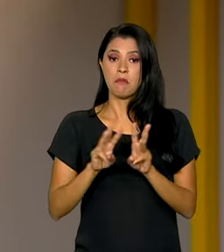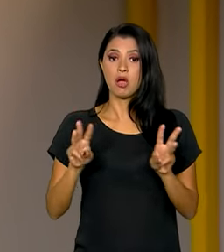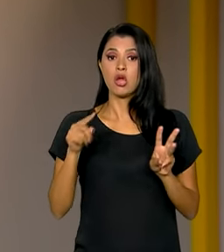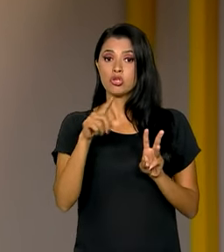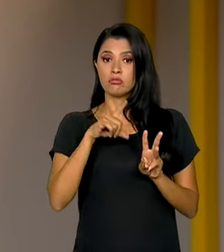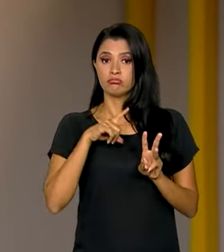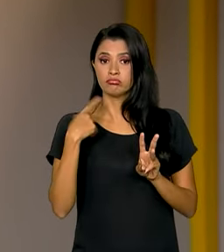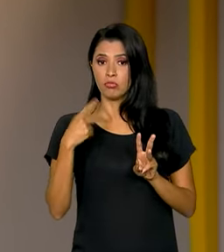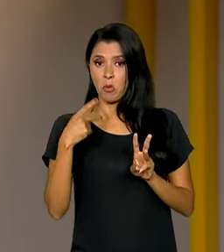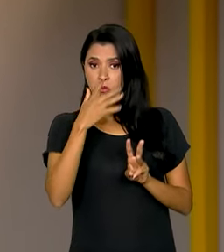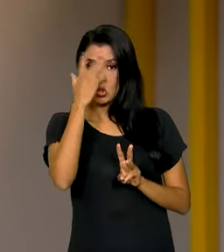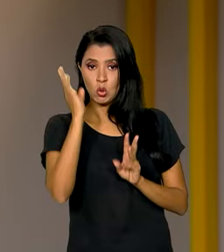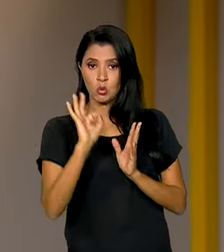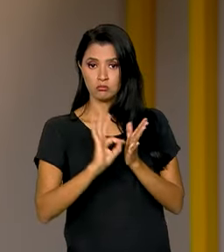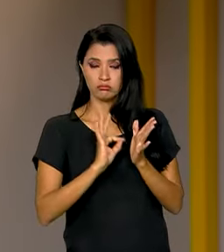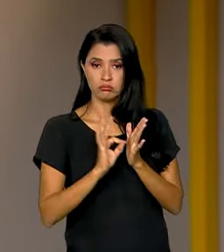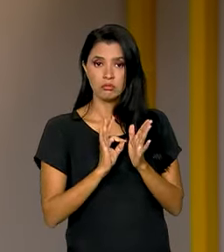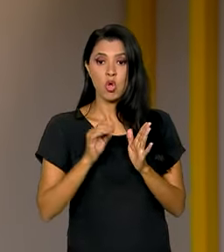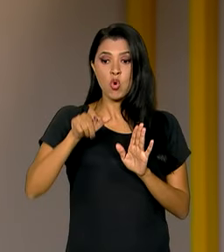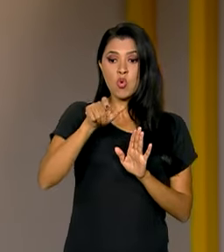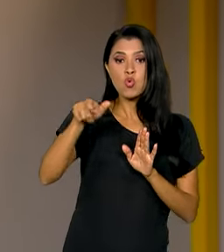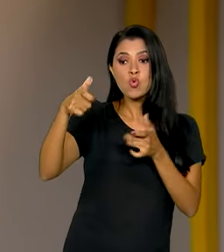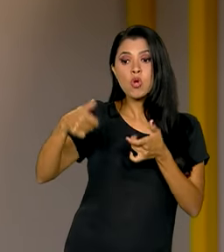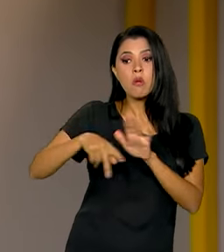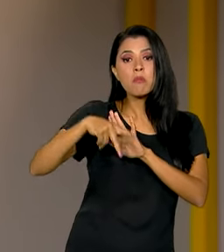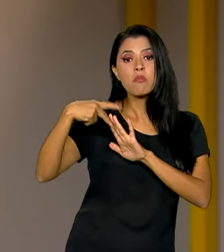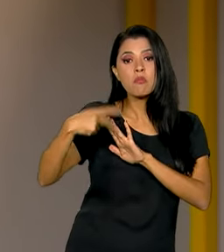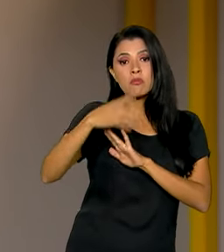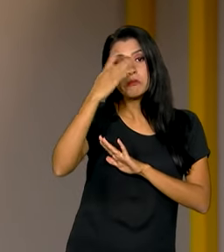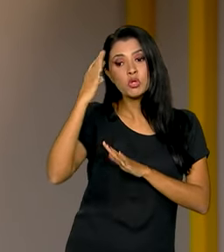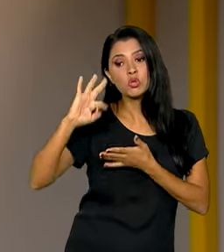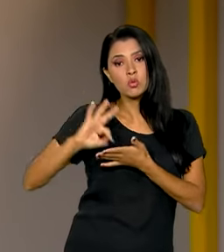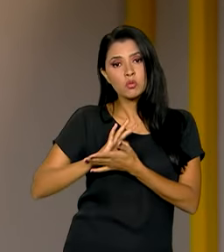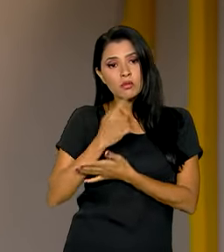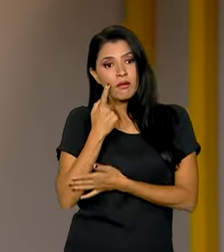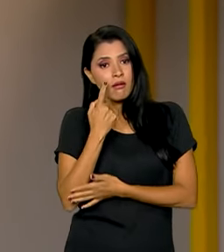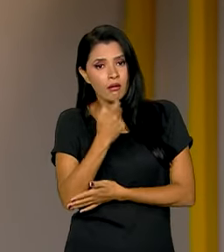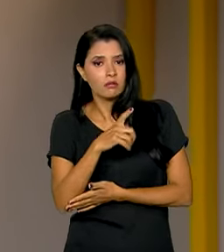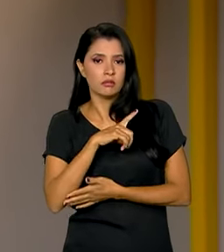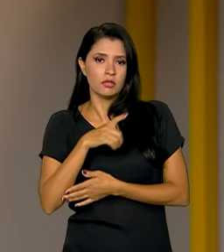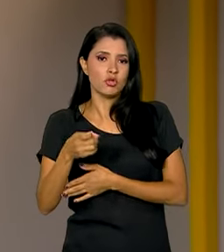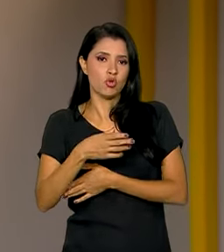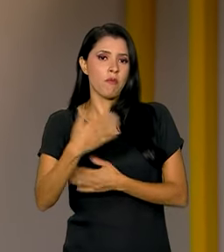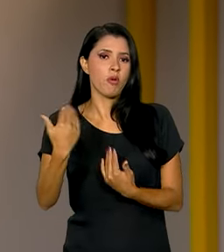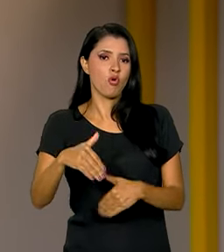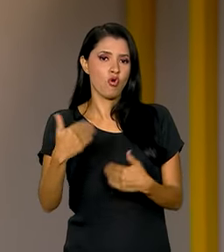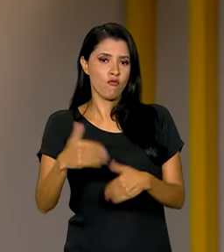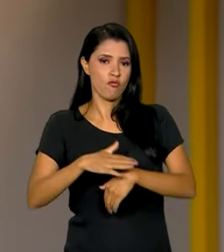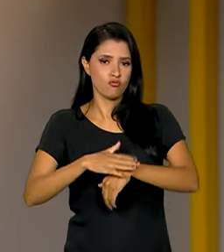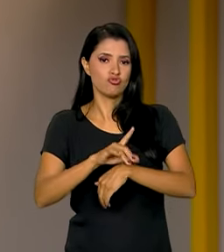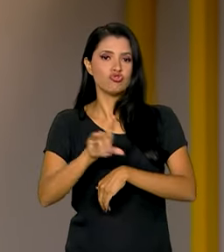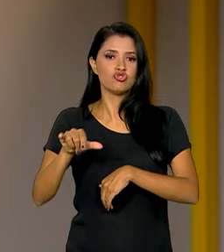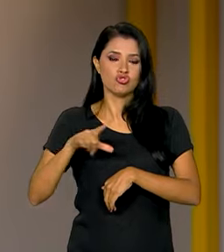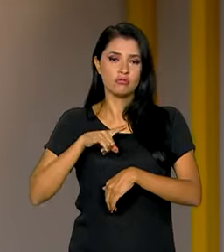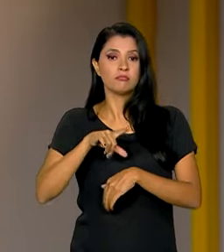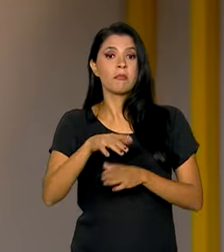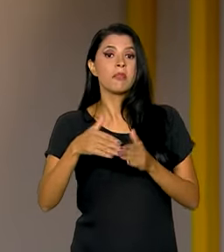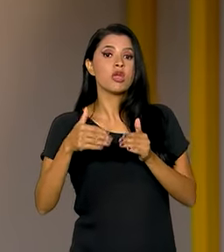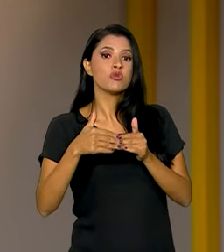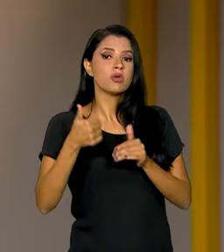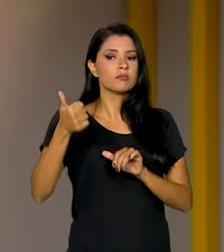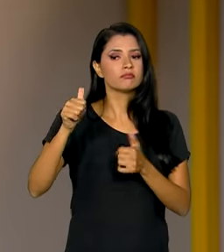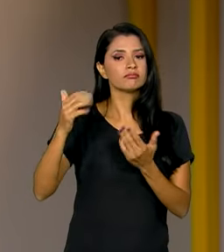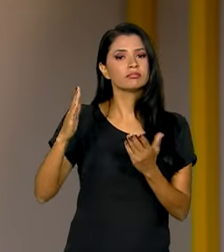participante uma aba específica para que os inscritos interessados na nova aplicação façam seus pedidos para